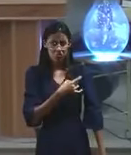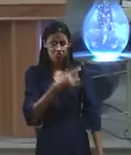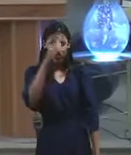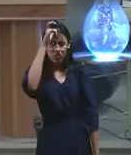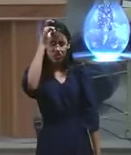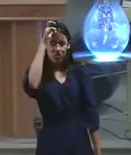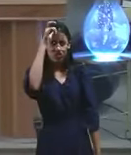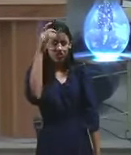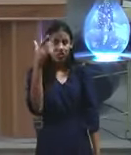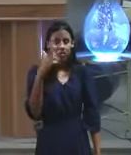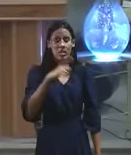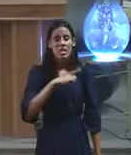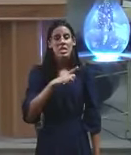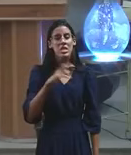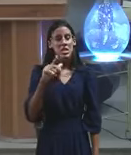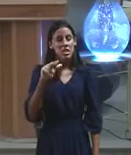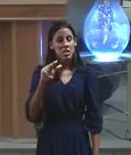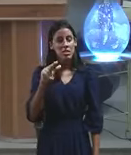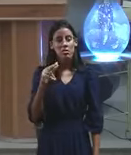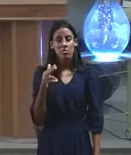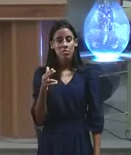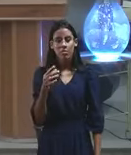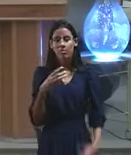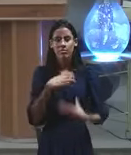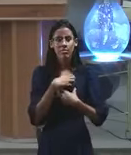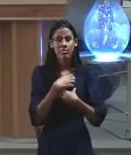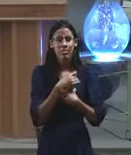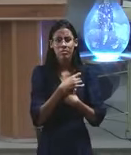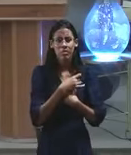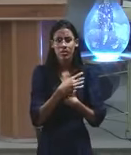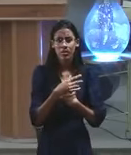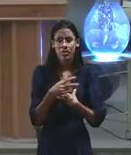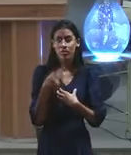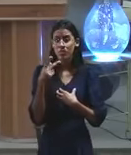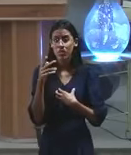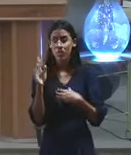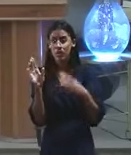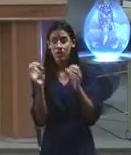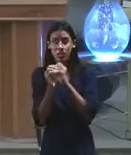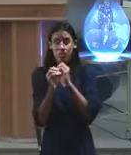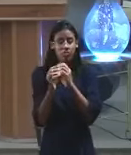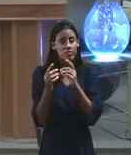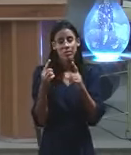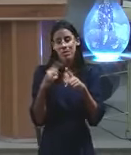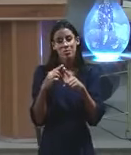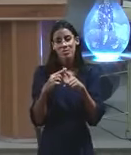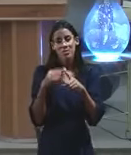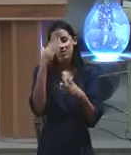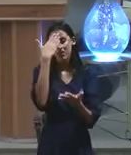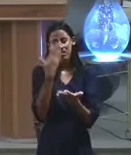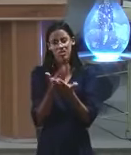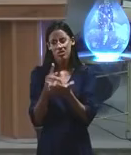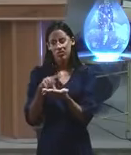tem até irmão, ô irmão, não fala isso aqui não, fala isso não, é porque não é lavado ainda no sangue de Jesus.